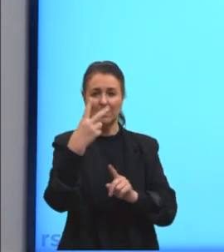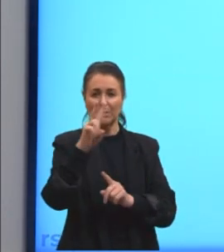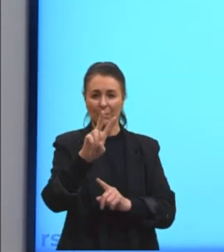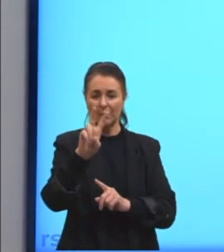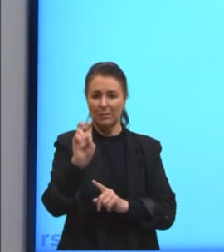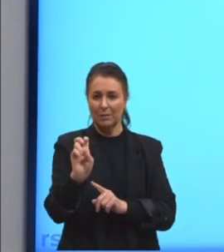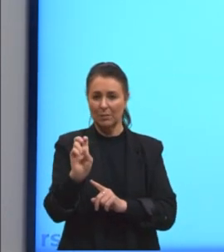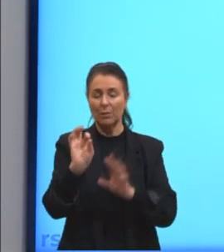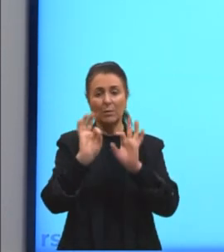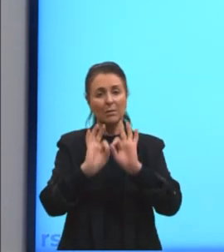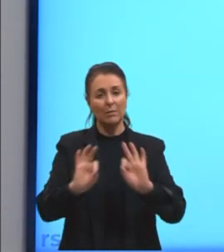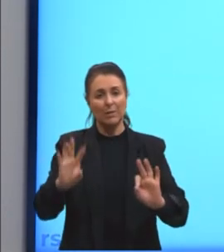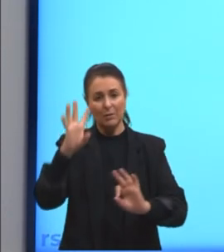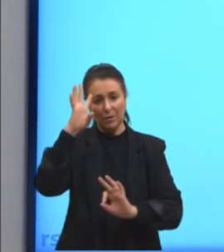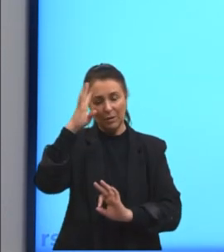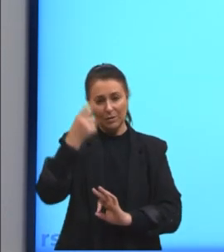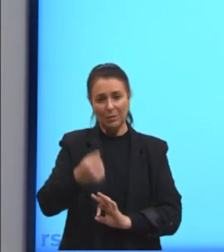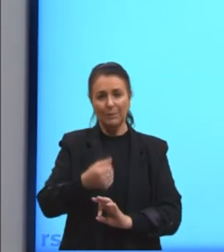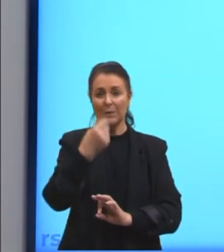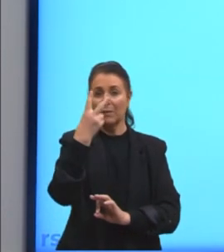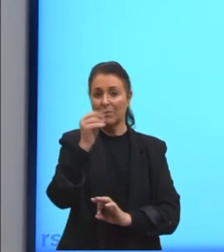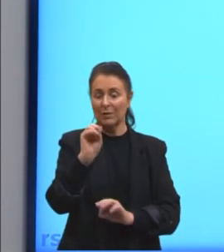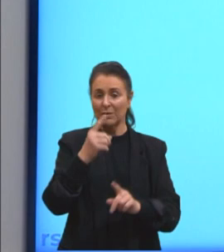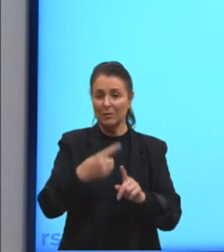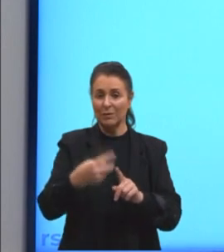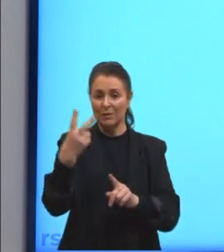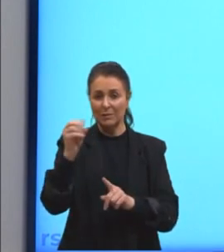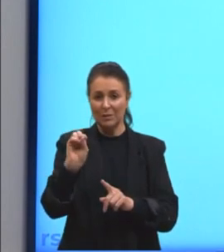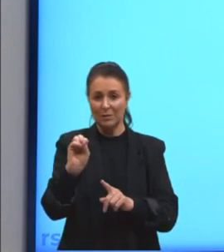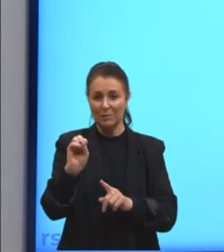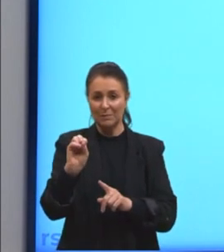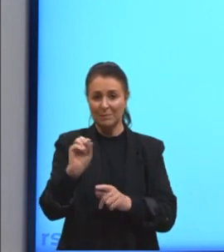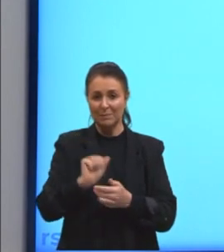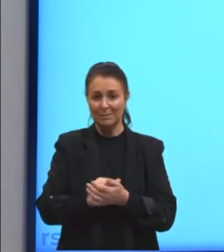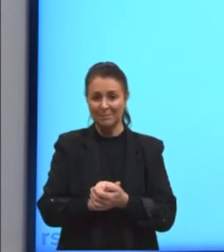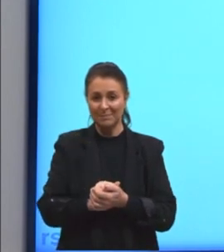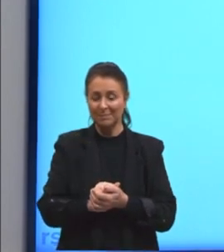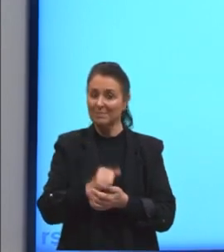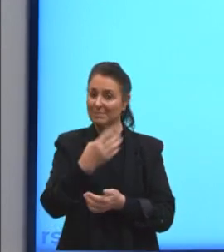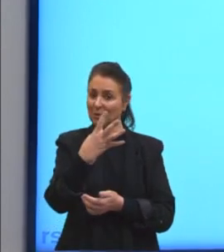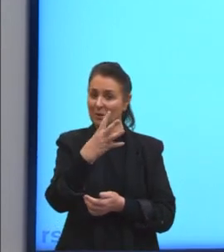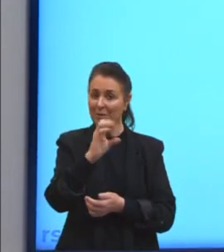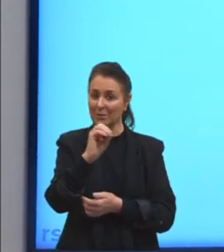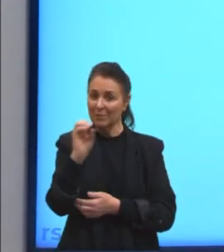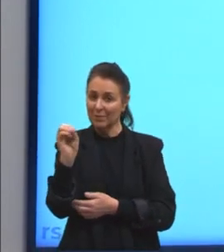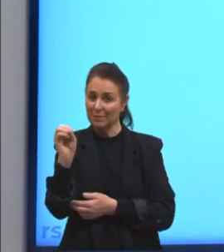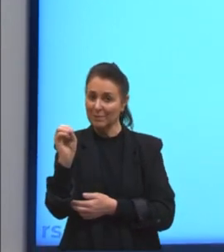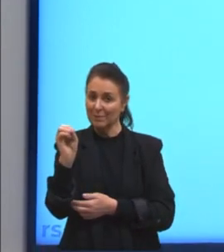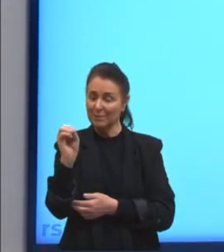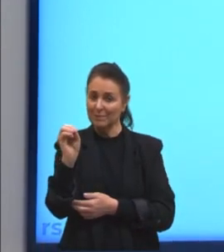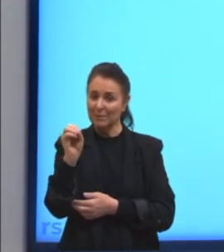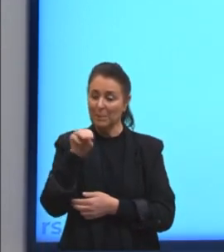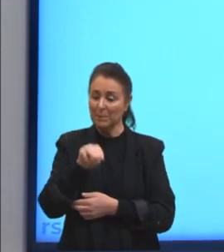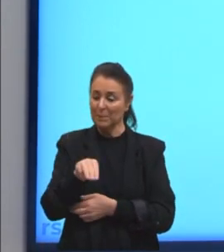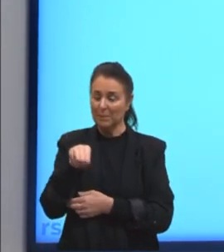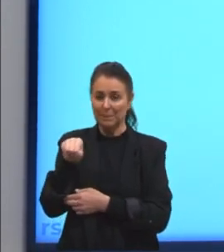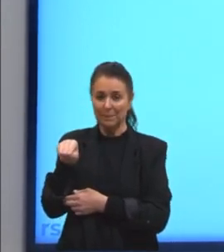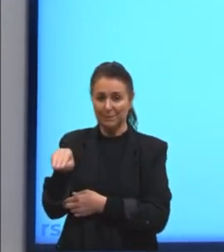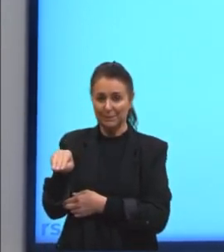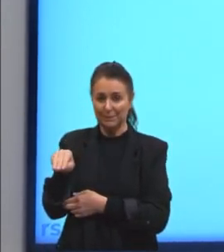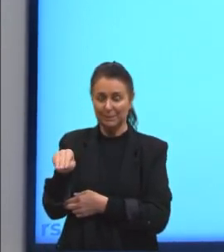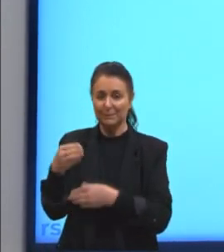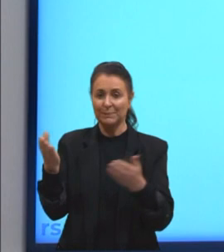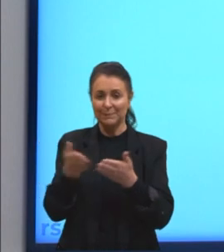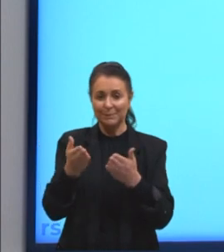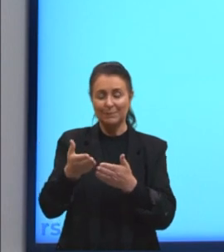Eu simplesmente resolvi 20 vezes 20, que dá 400, né? 400 milímetros. E